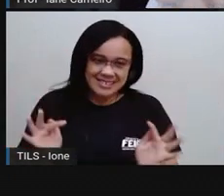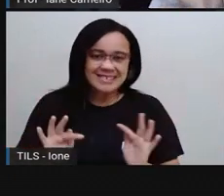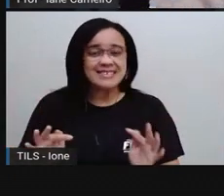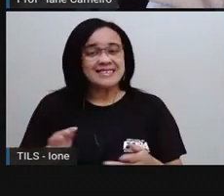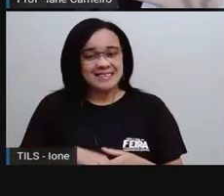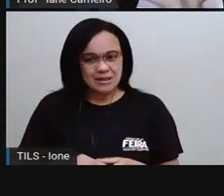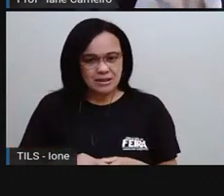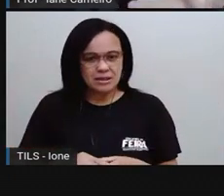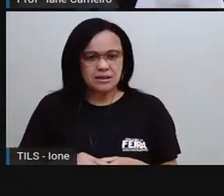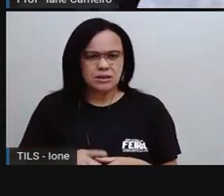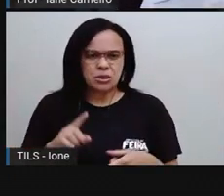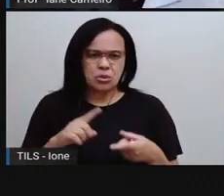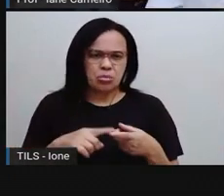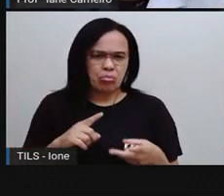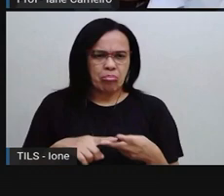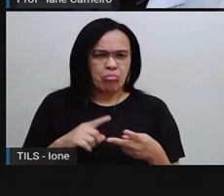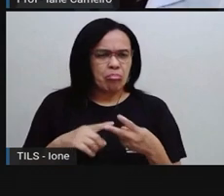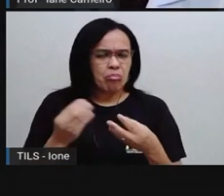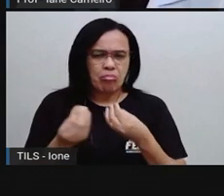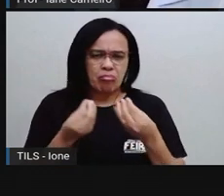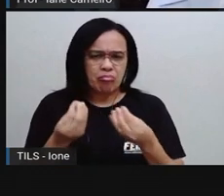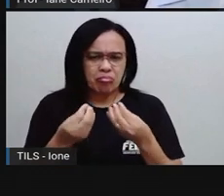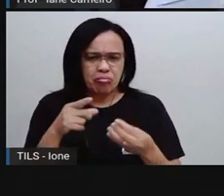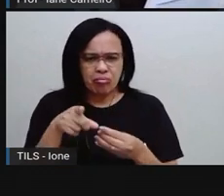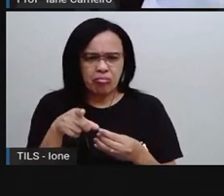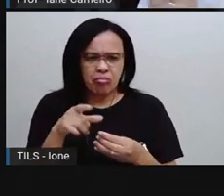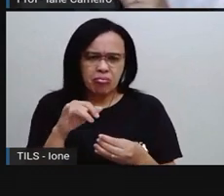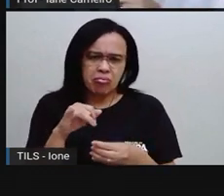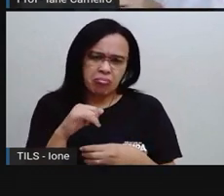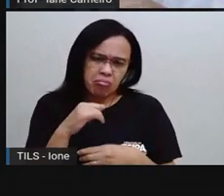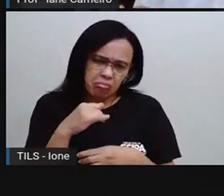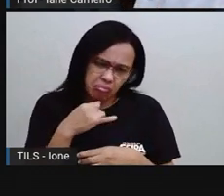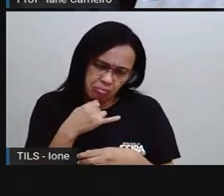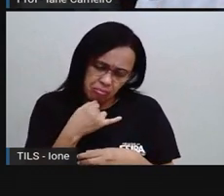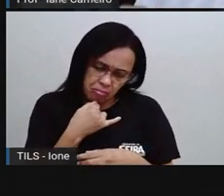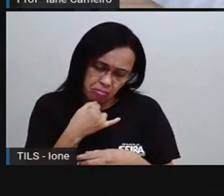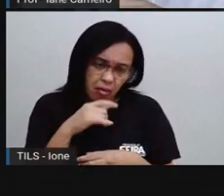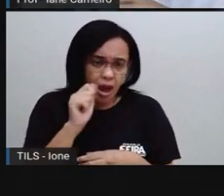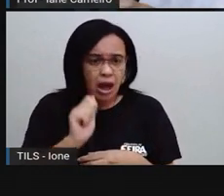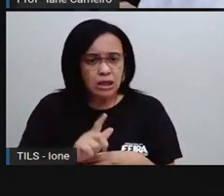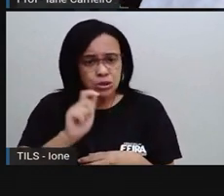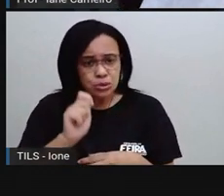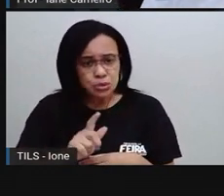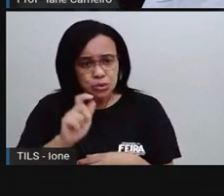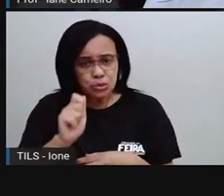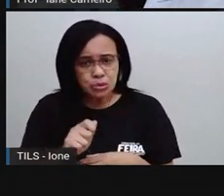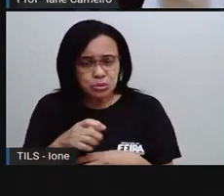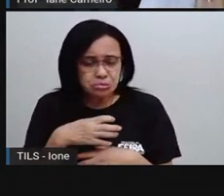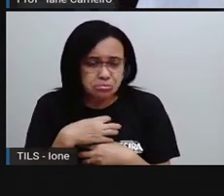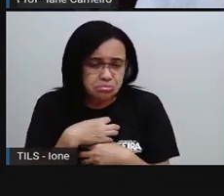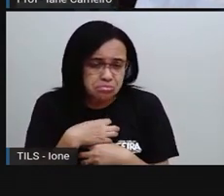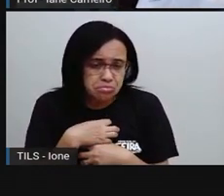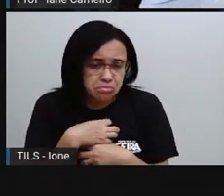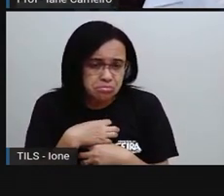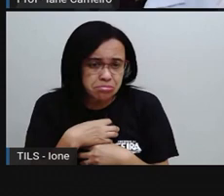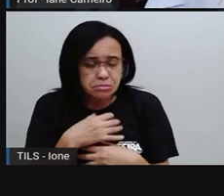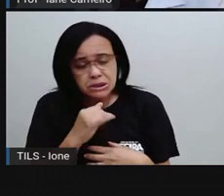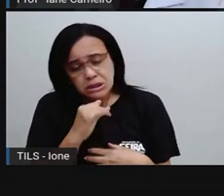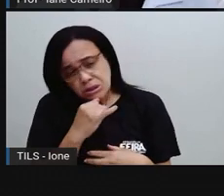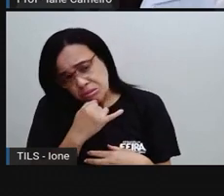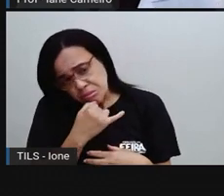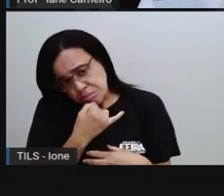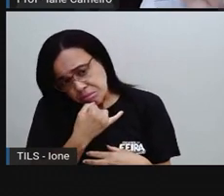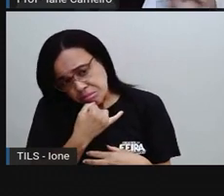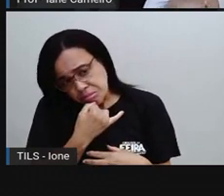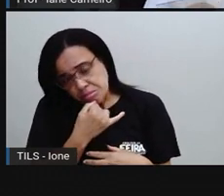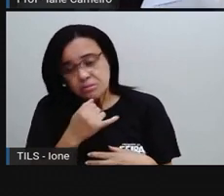outro todo, ó, com raiva. Essa aqui toda assim, ó, quietinha, é a tristeza,